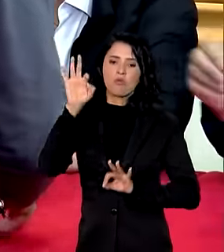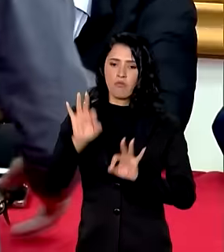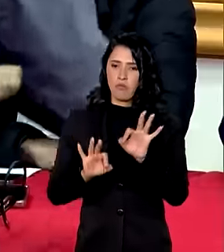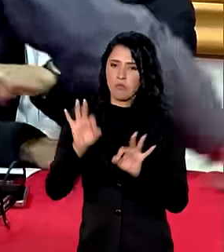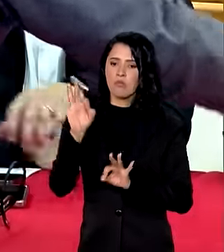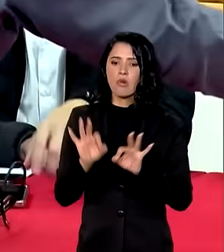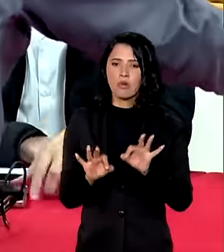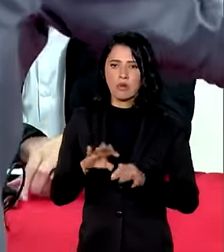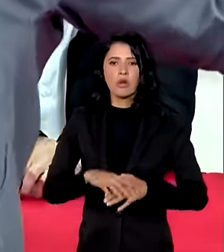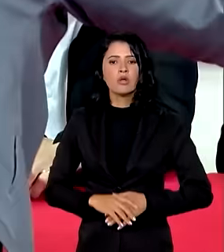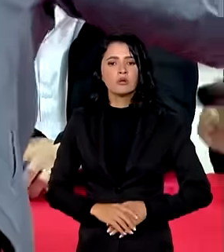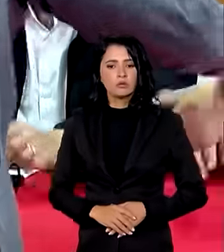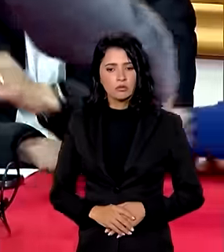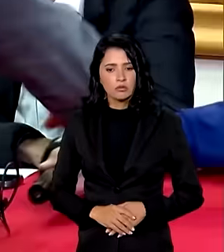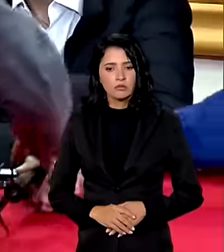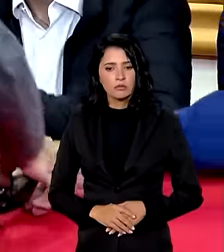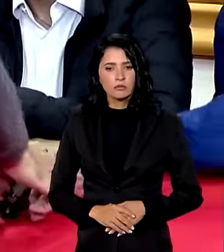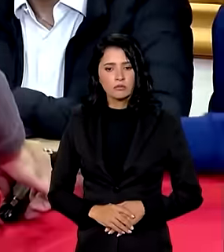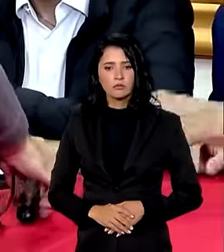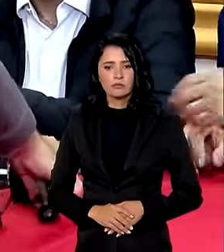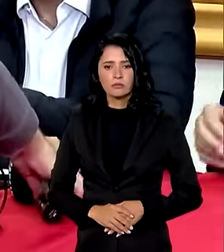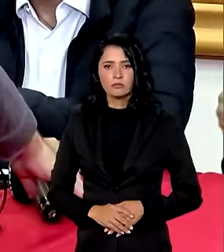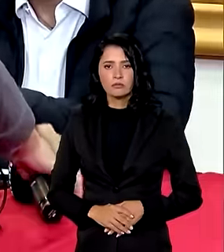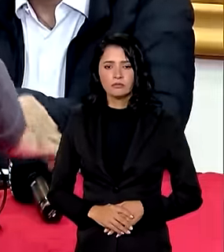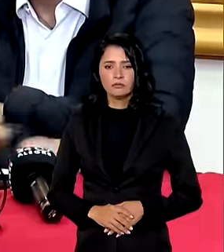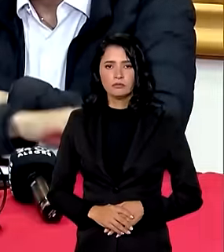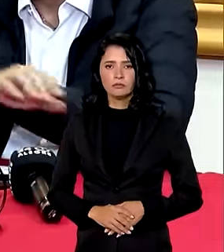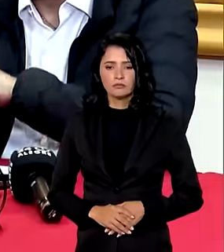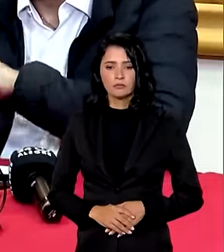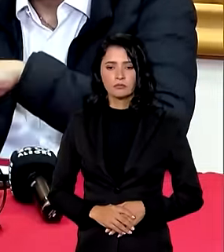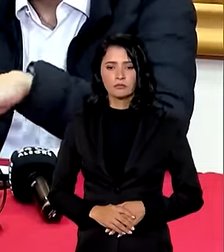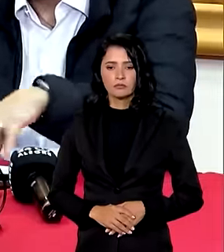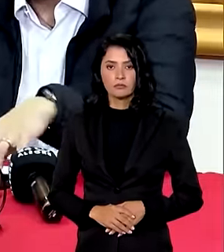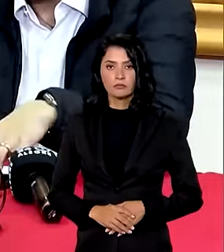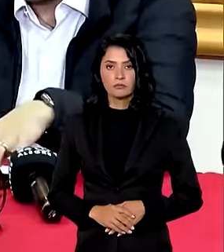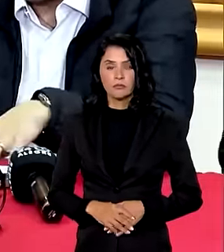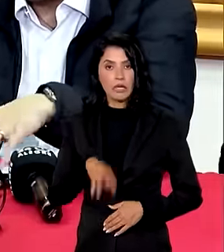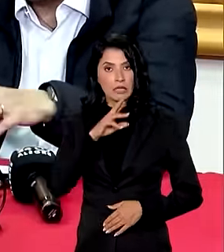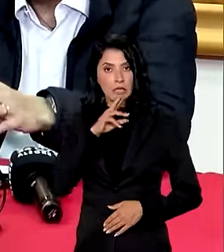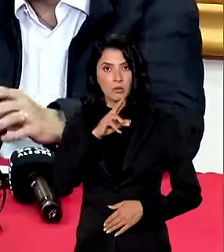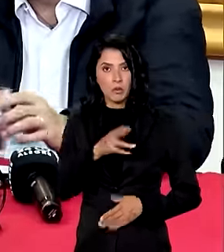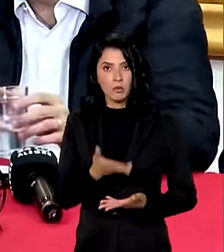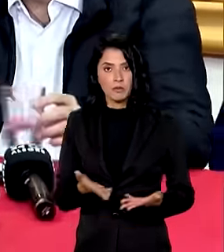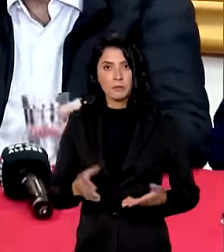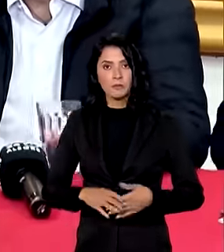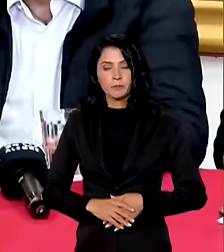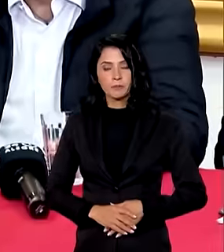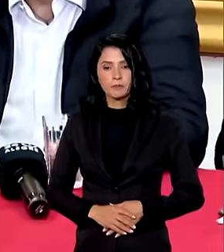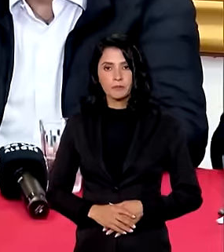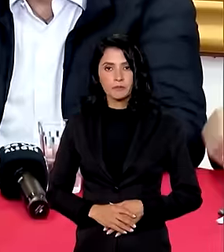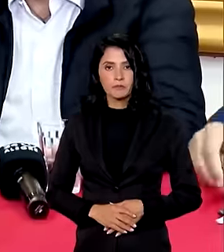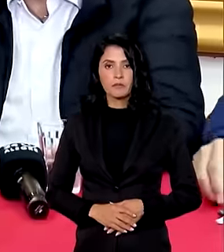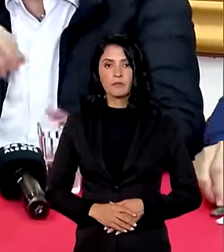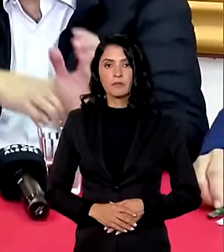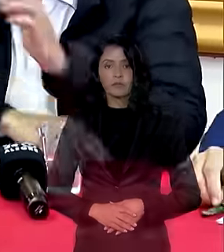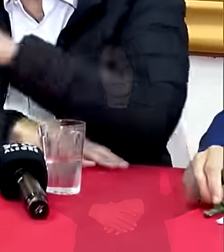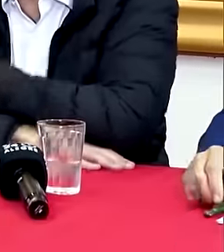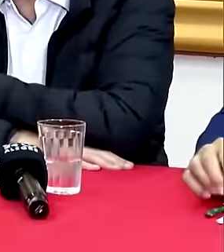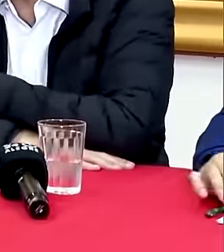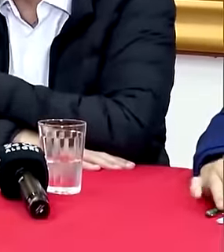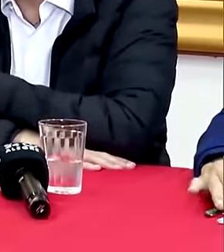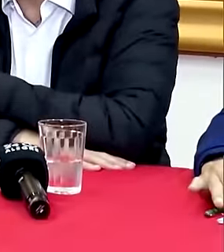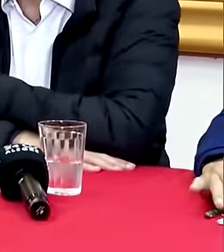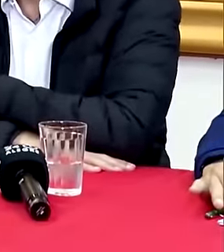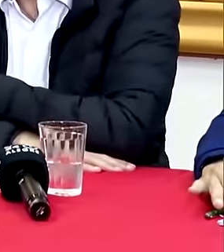de ajuda humanitária e de reestabelecimento para dar uma resposta ações de resposta aquelas populações